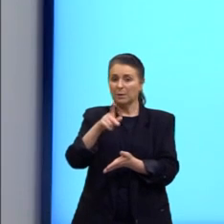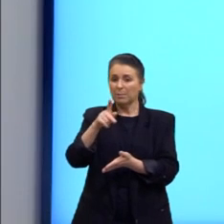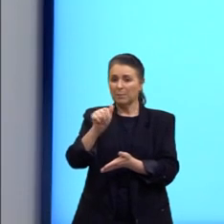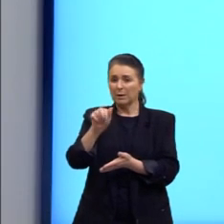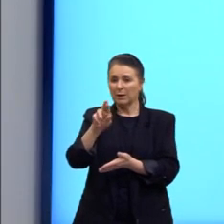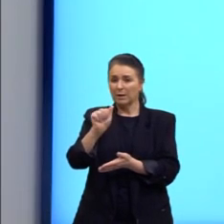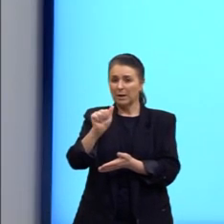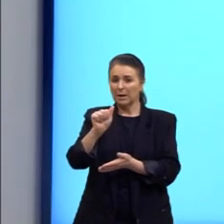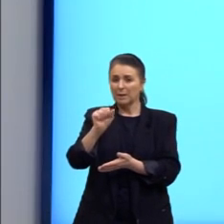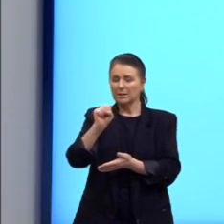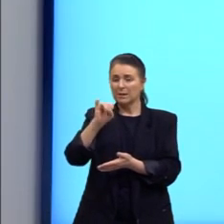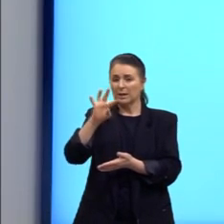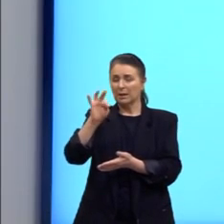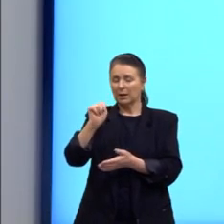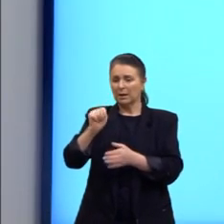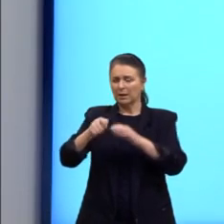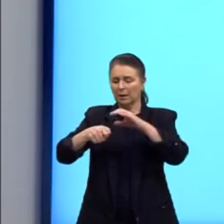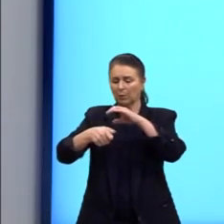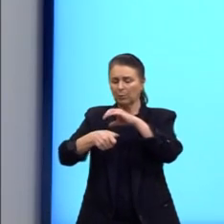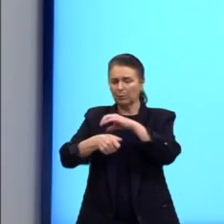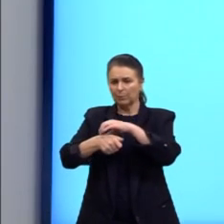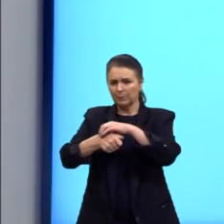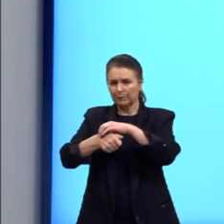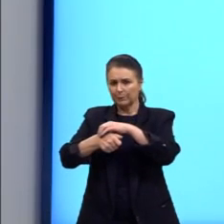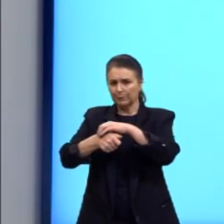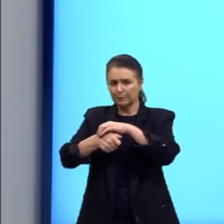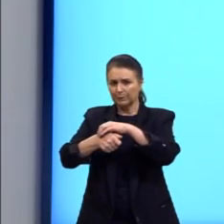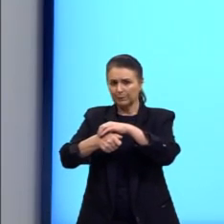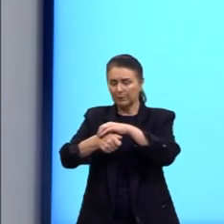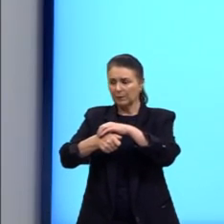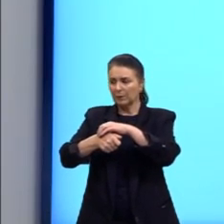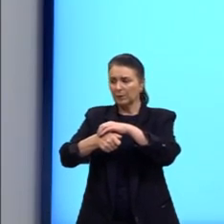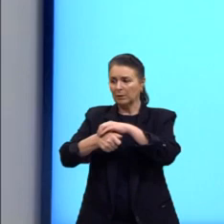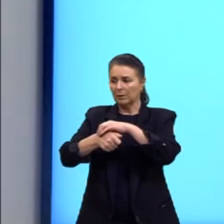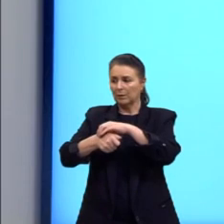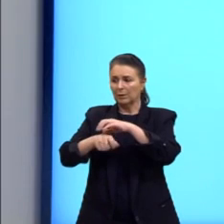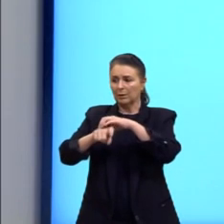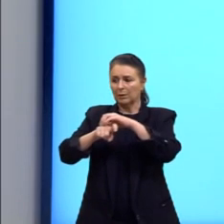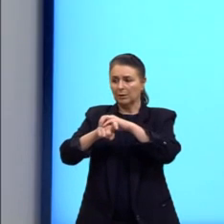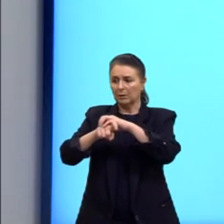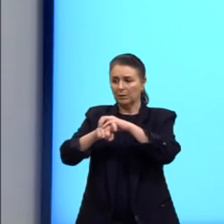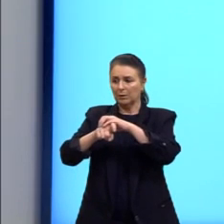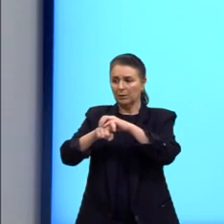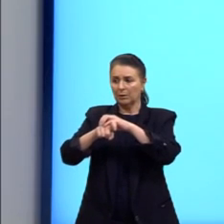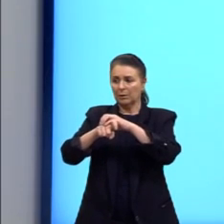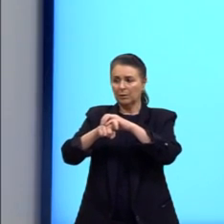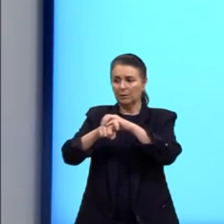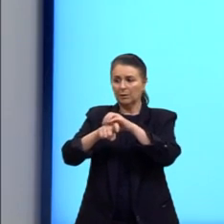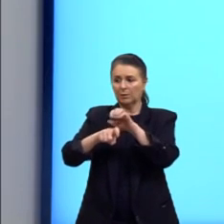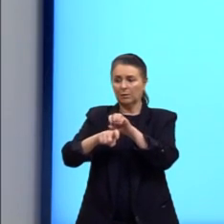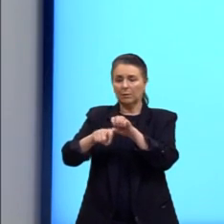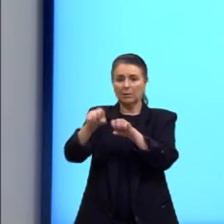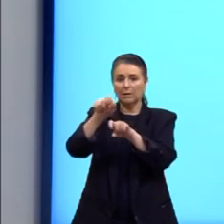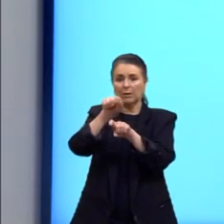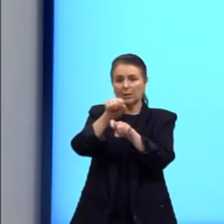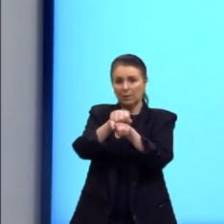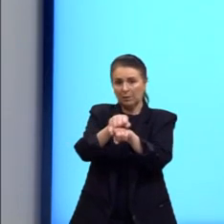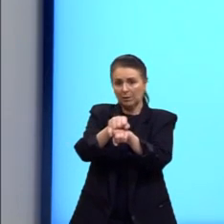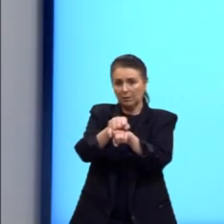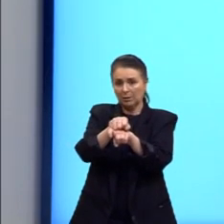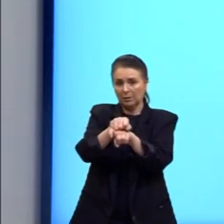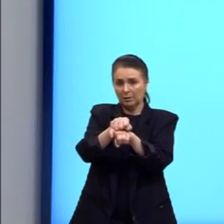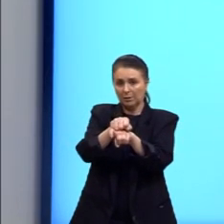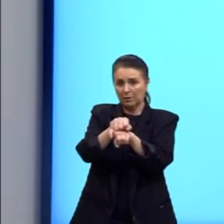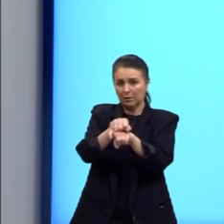caramujo como hospedeiro intermediário. Olha, eu coloquei até em negrito aqui, ó, para vocês